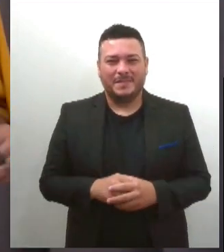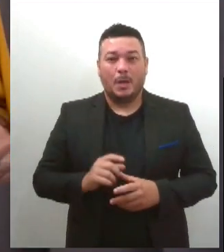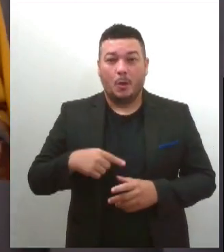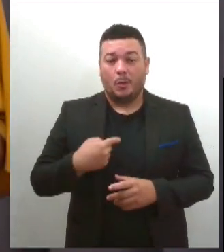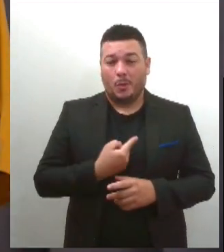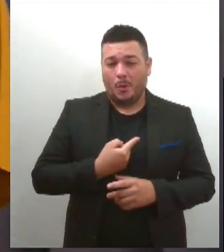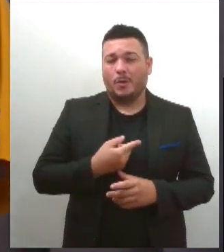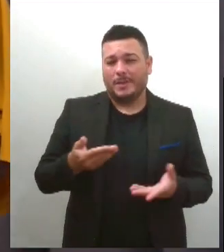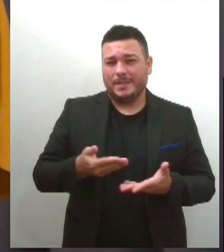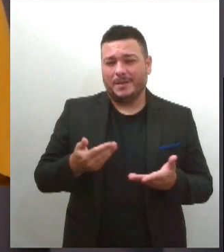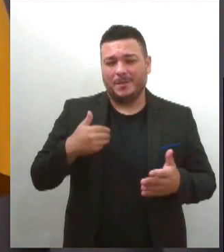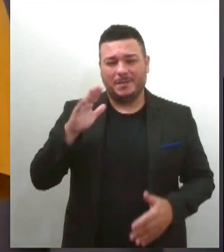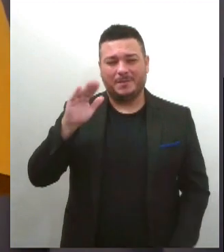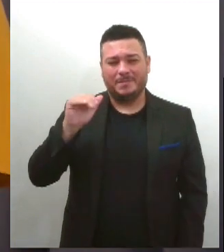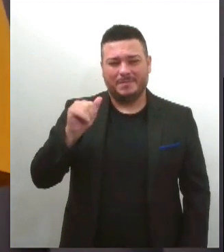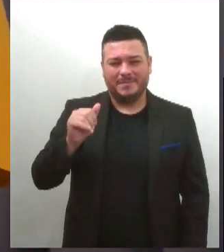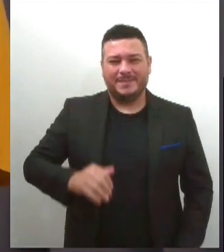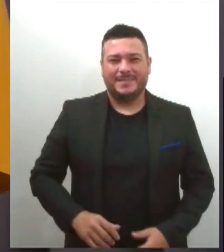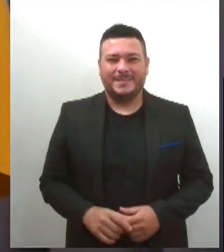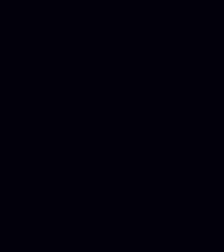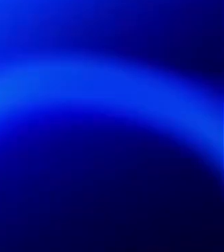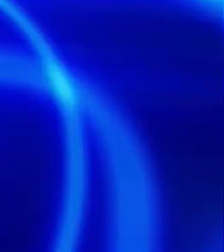vou ficando por aqui, até o próximo encontro.